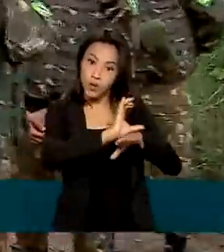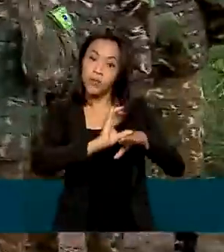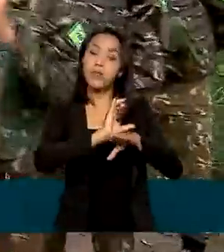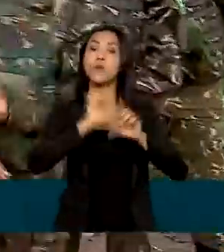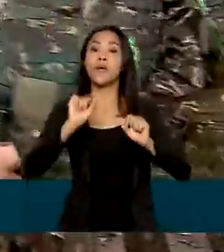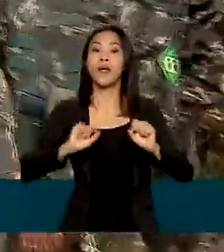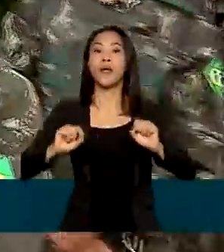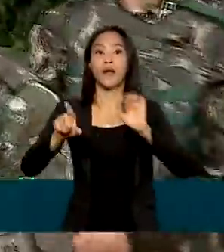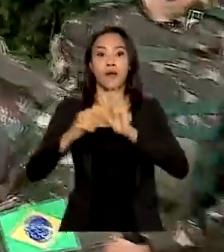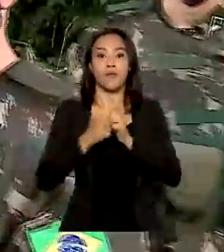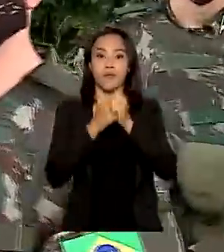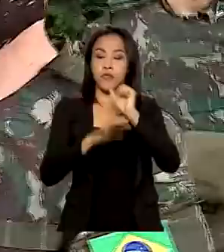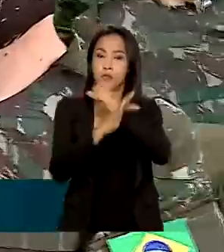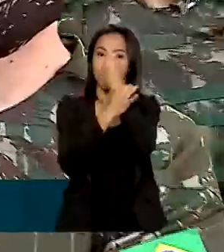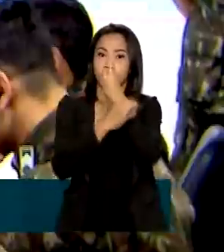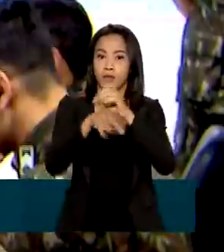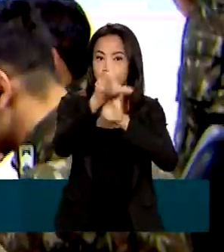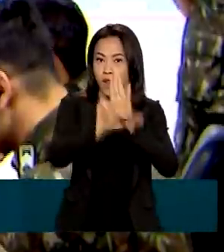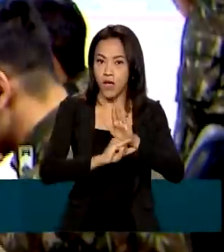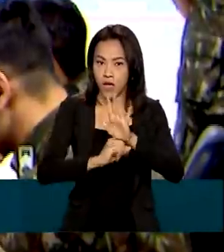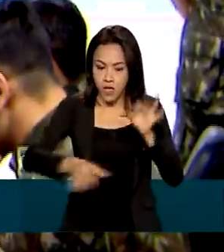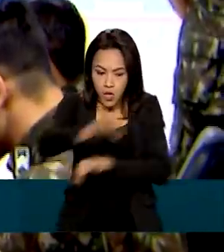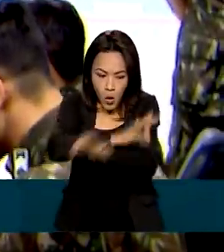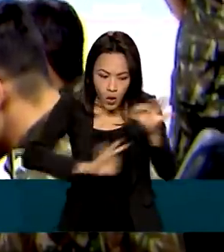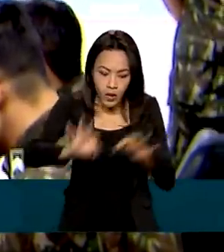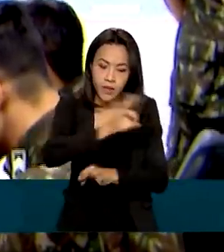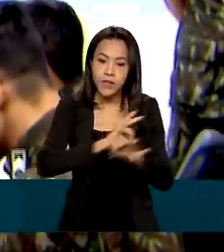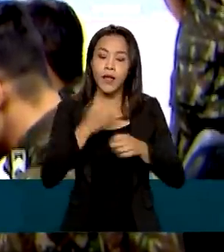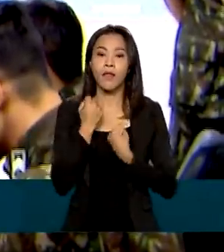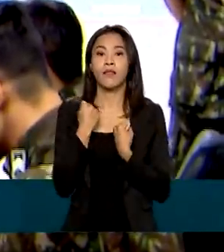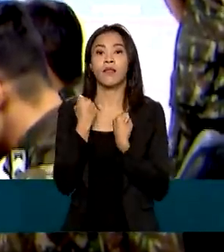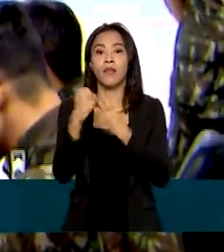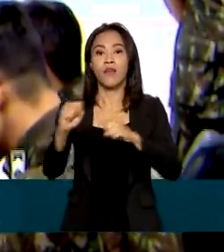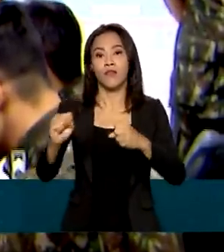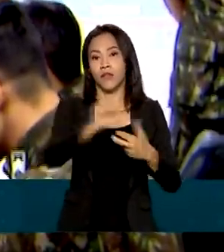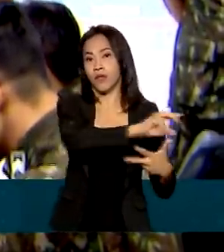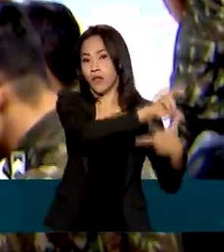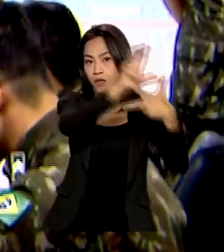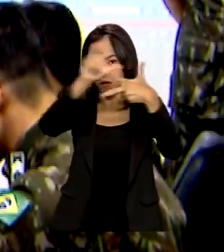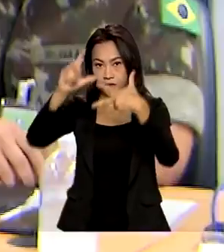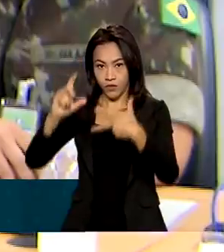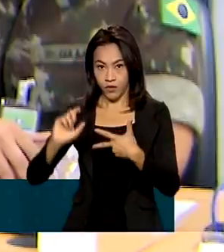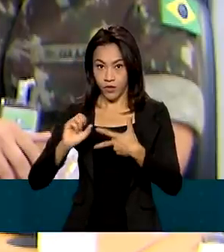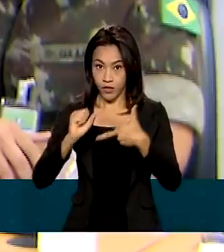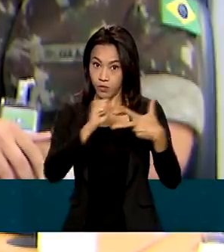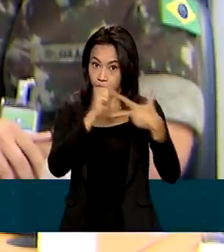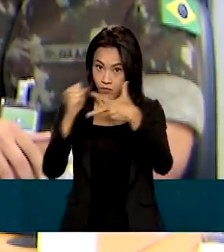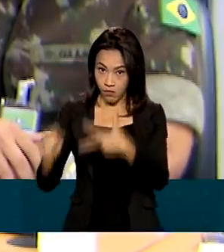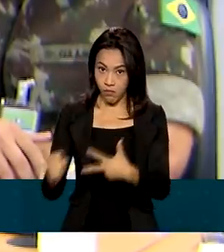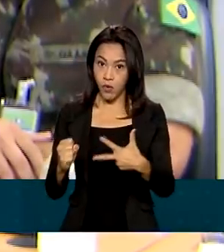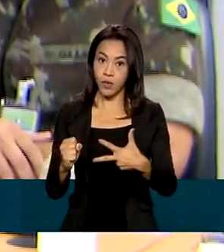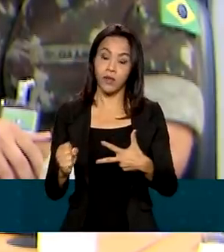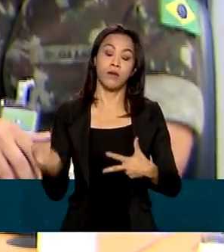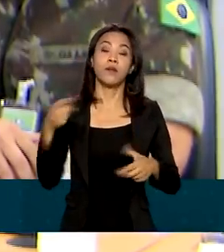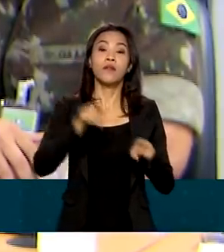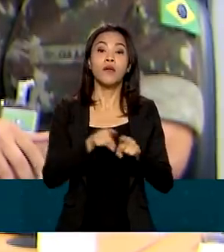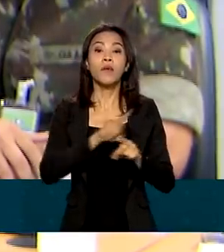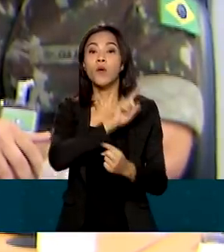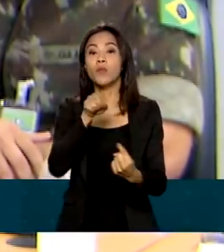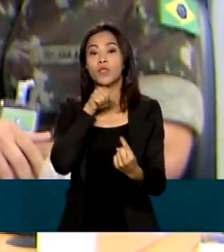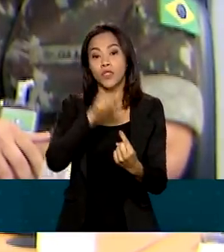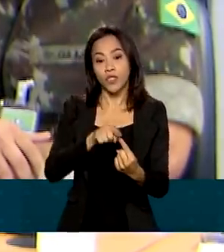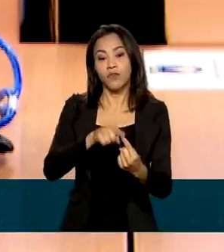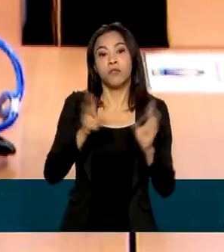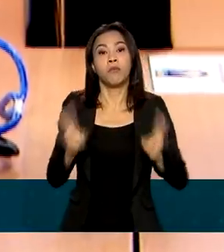e a ordem, defender a pátria e os poderes executivo, legislativo e judiciário. Também têm a missão de preservar a